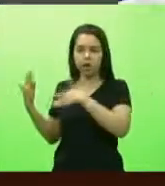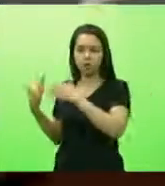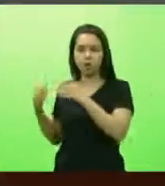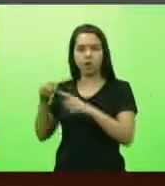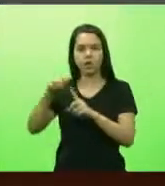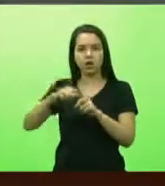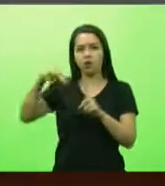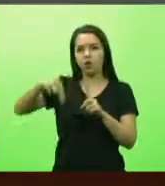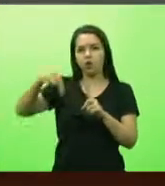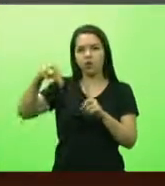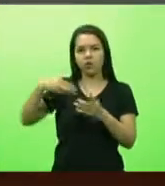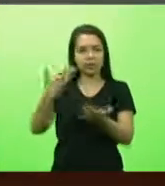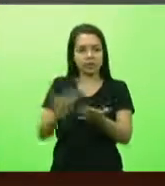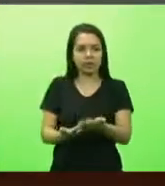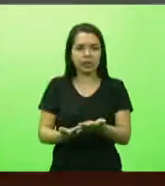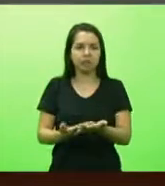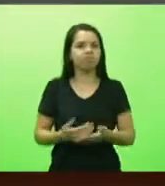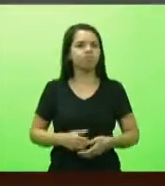Desde novembro.